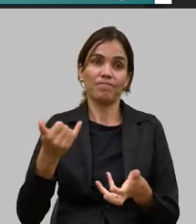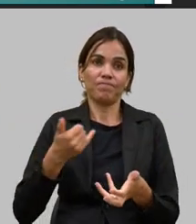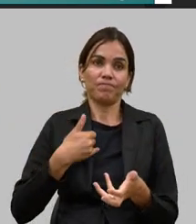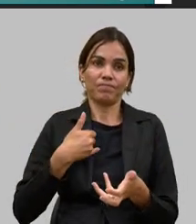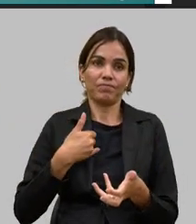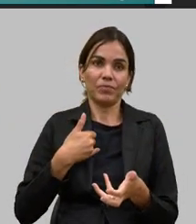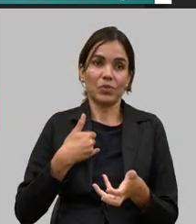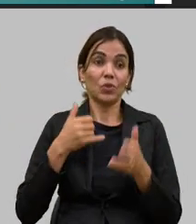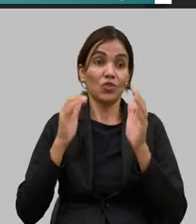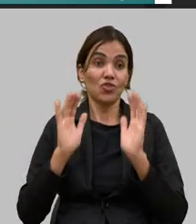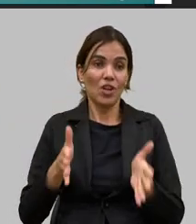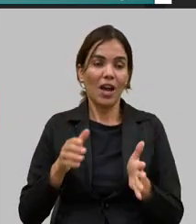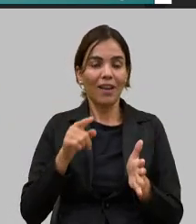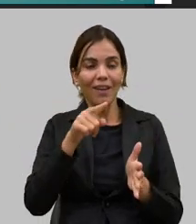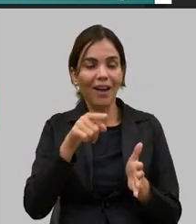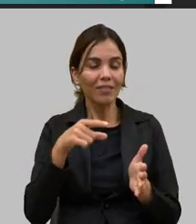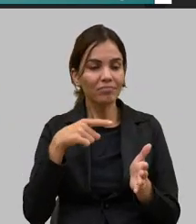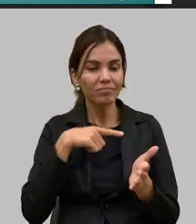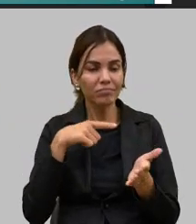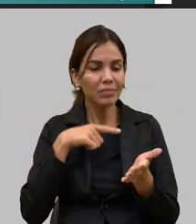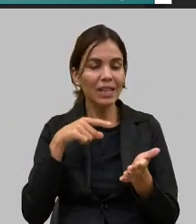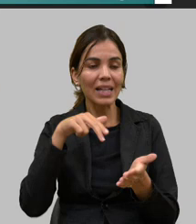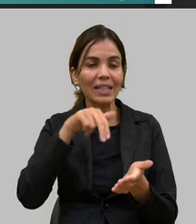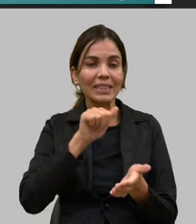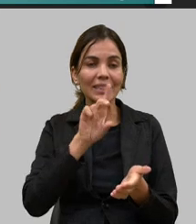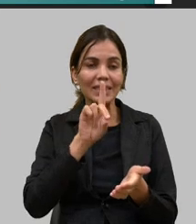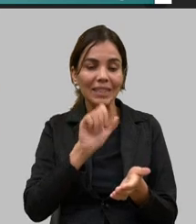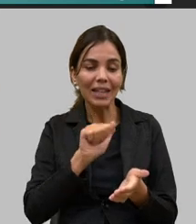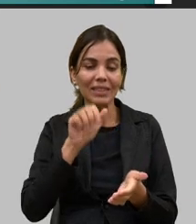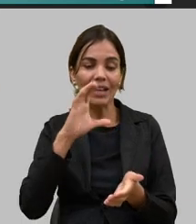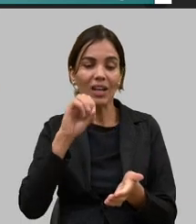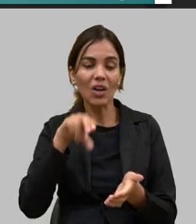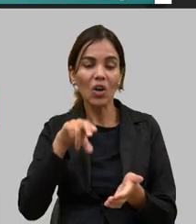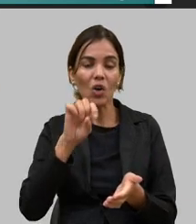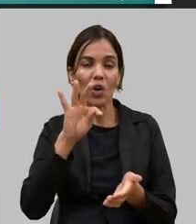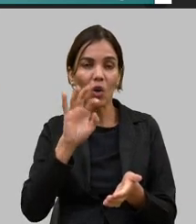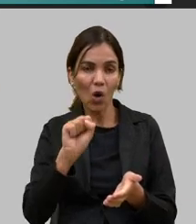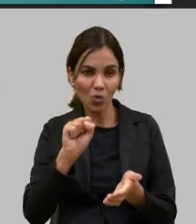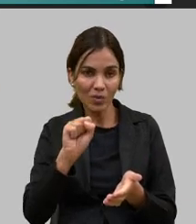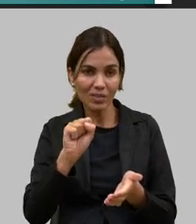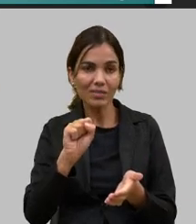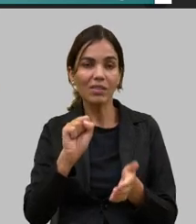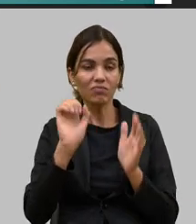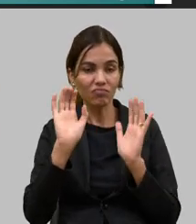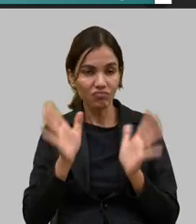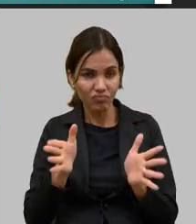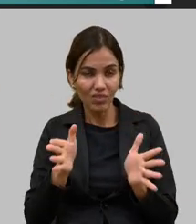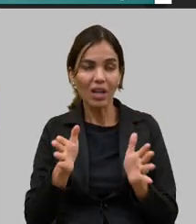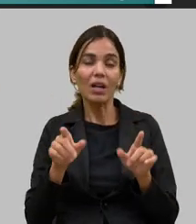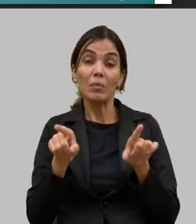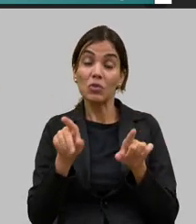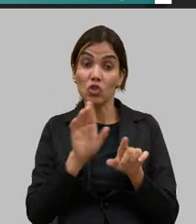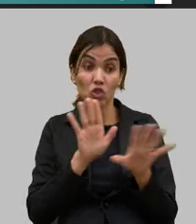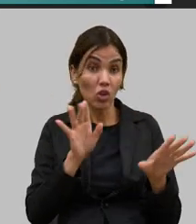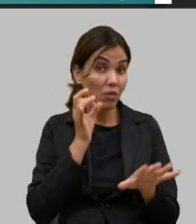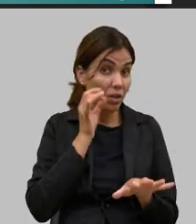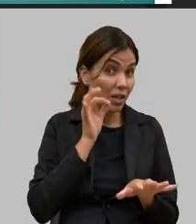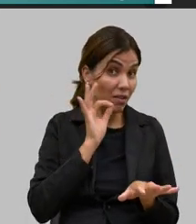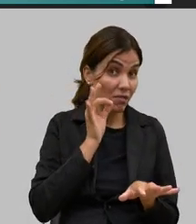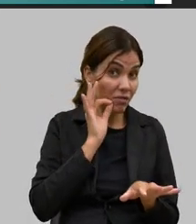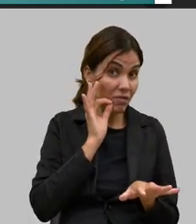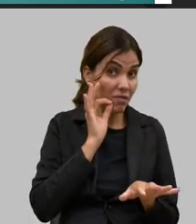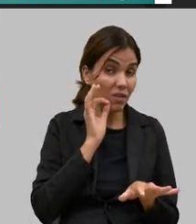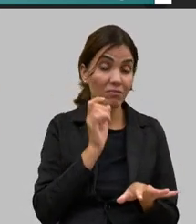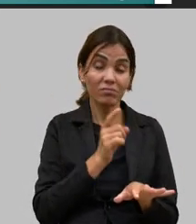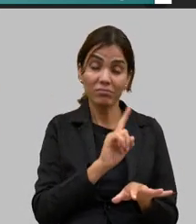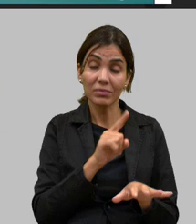consta já vão começar a sair mas aí nós temos não só o café nós temos a cana com 96% temos